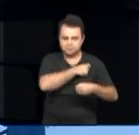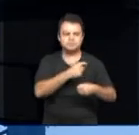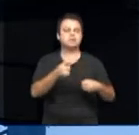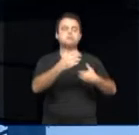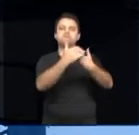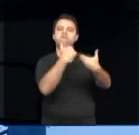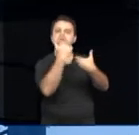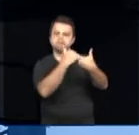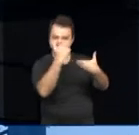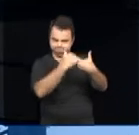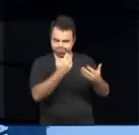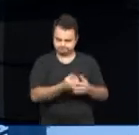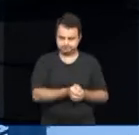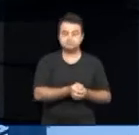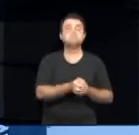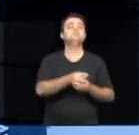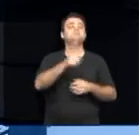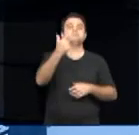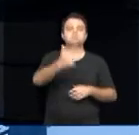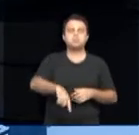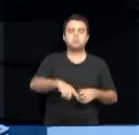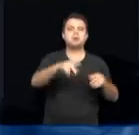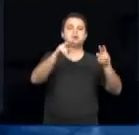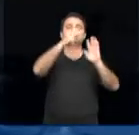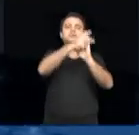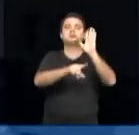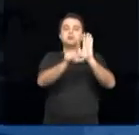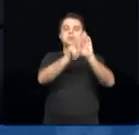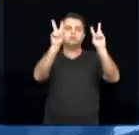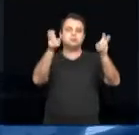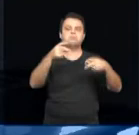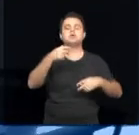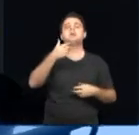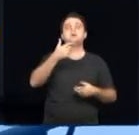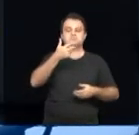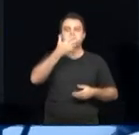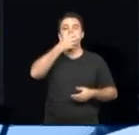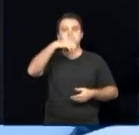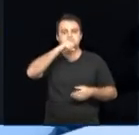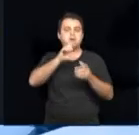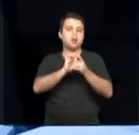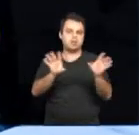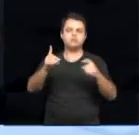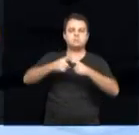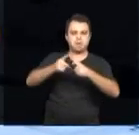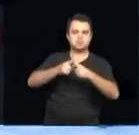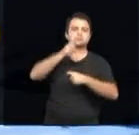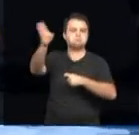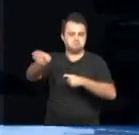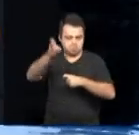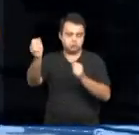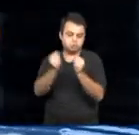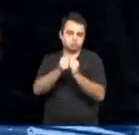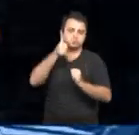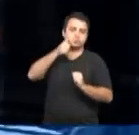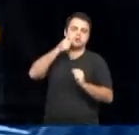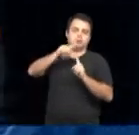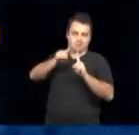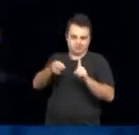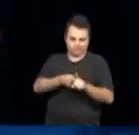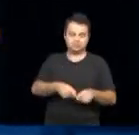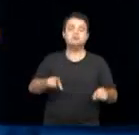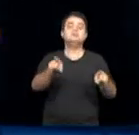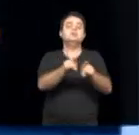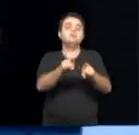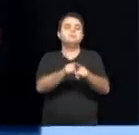município. Projeto de lei que propõe o pré-natal masculino no município. Projeto de lei que torna obrigatória a inclusão